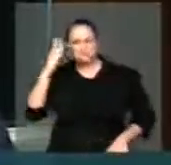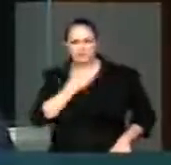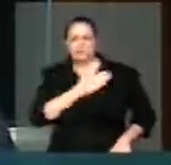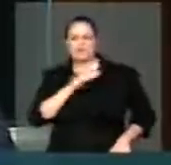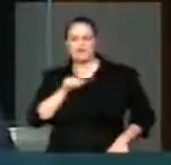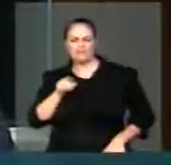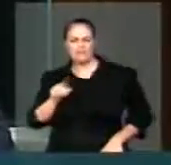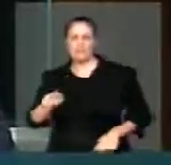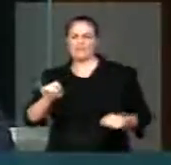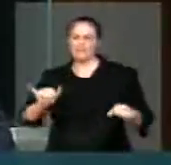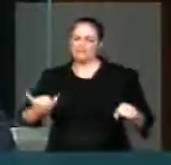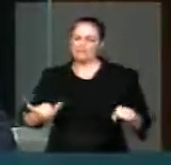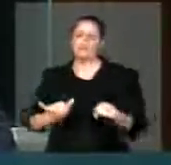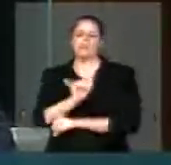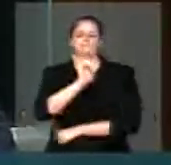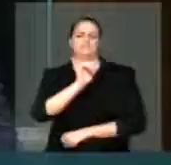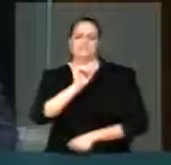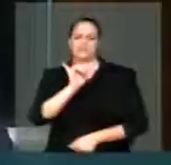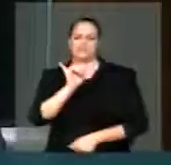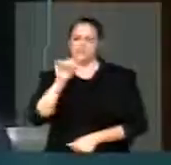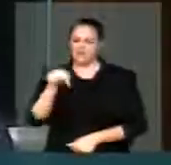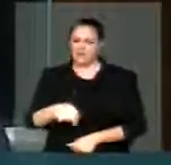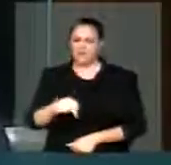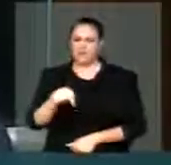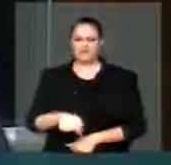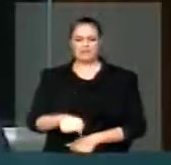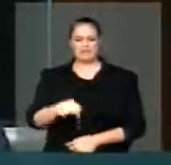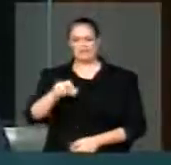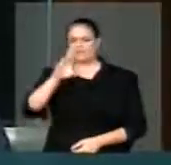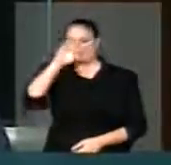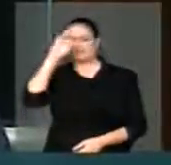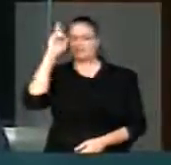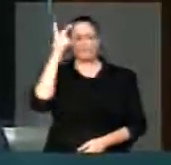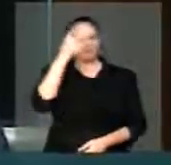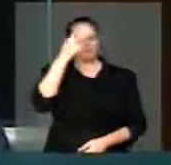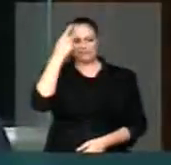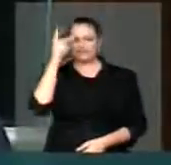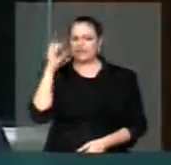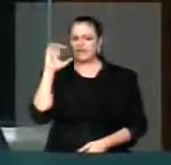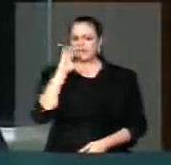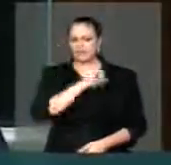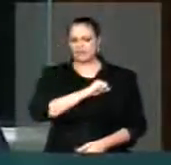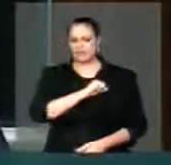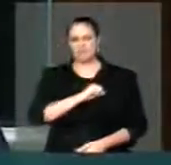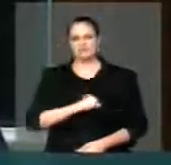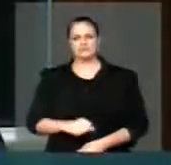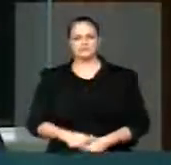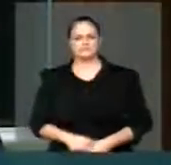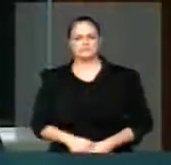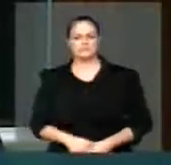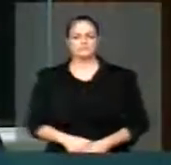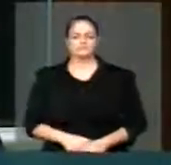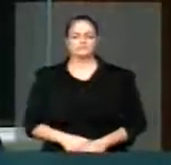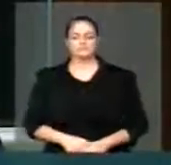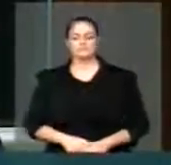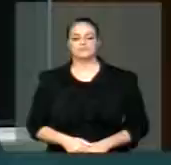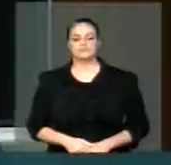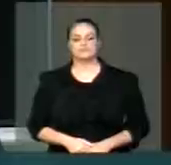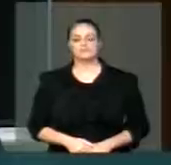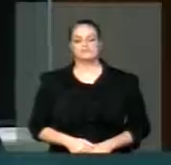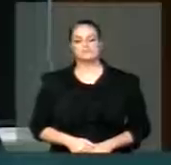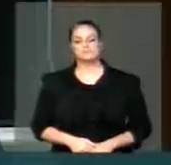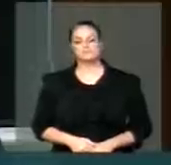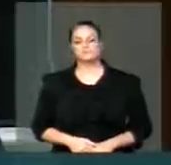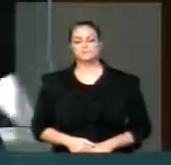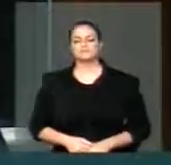aqui as coisas mudam do dia para a noite. Aproveito também para registrar nossa solidariedade